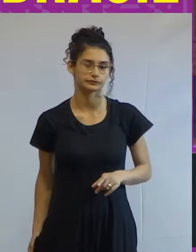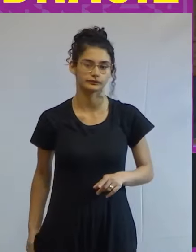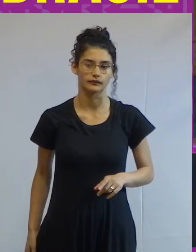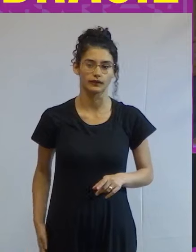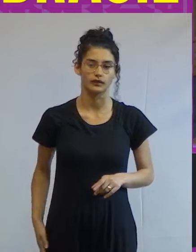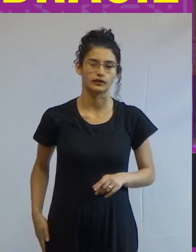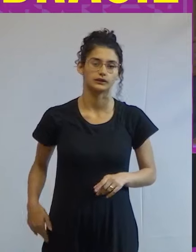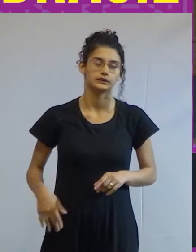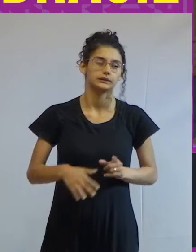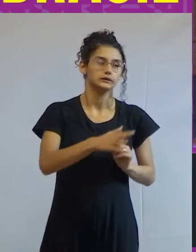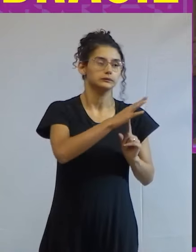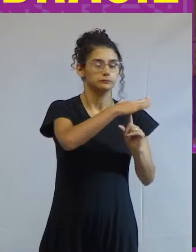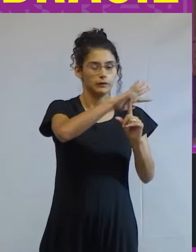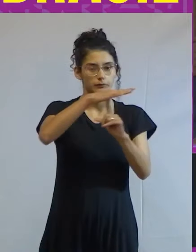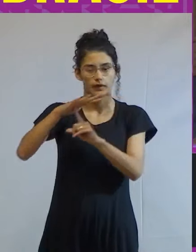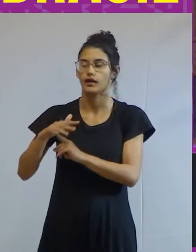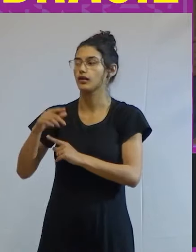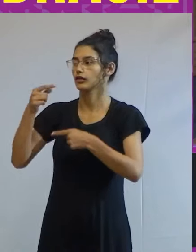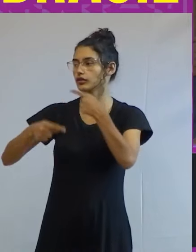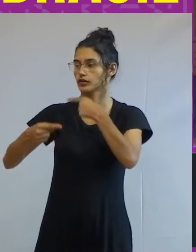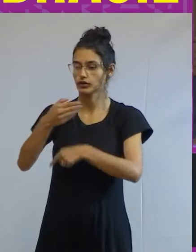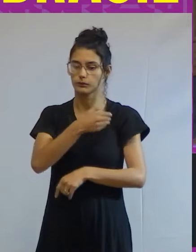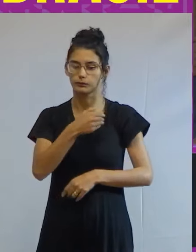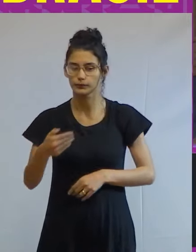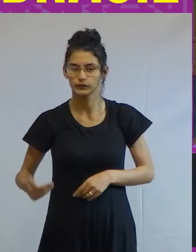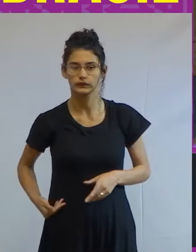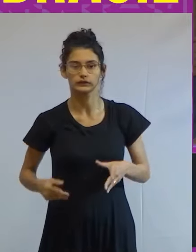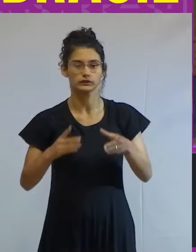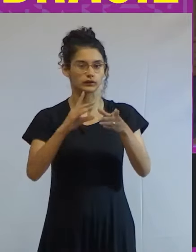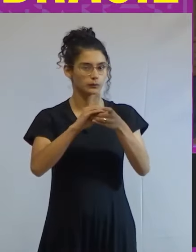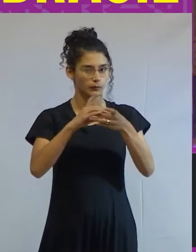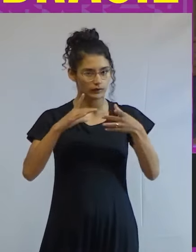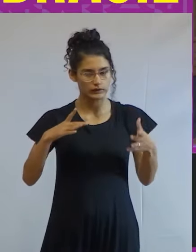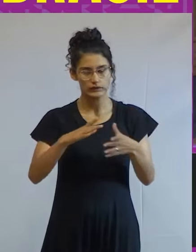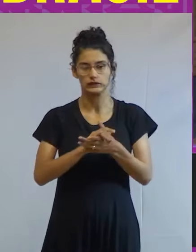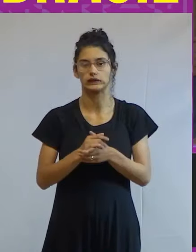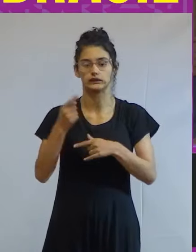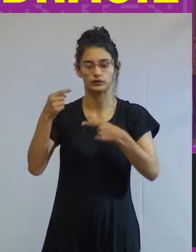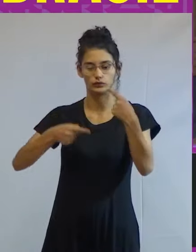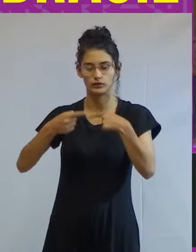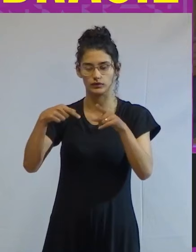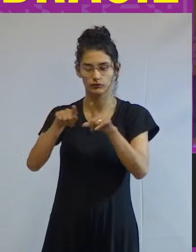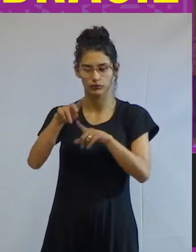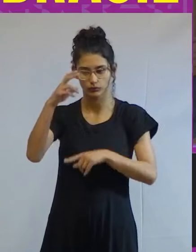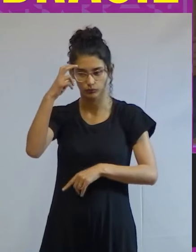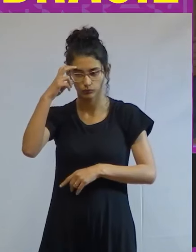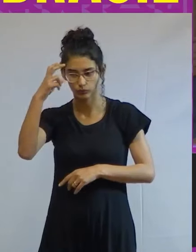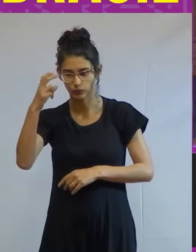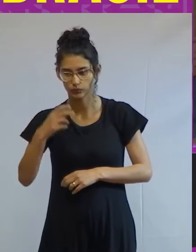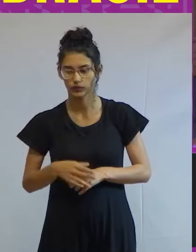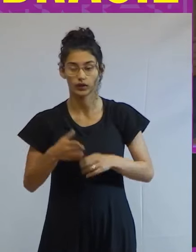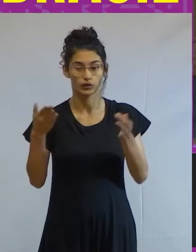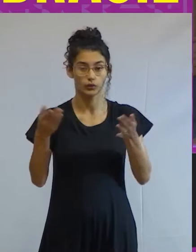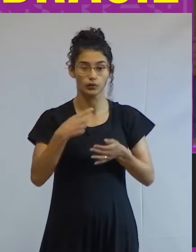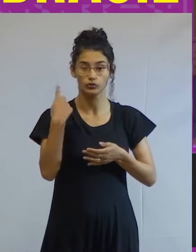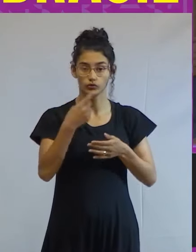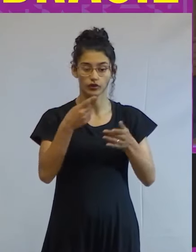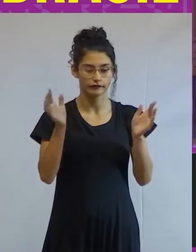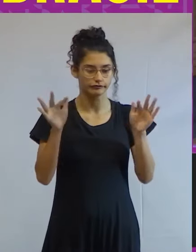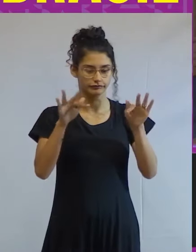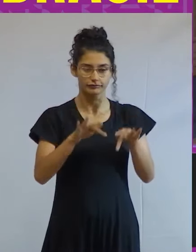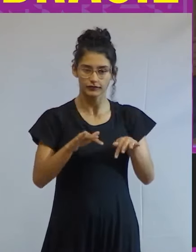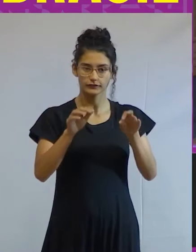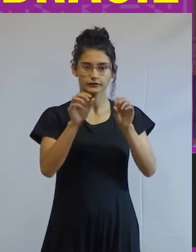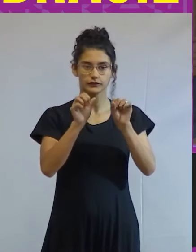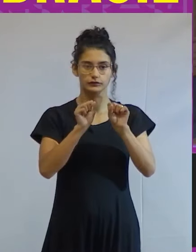ambiente, da discussão política, da democracia, da discussão da cultura, e hoje a gente fecha o